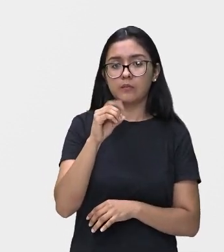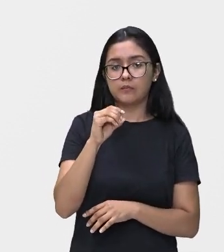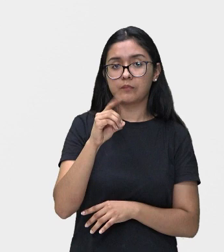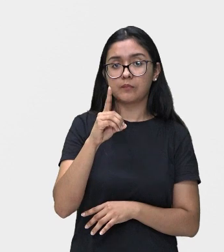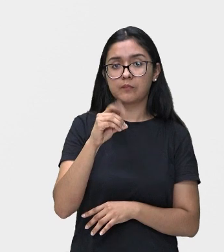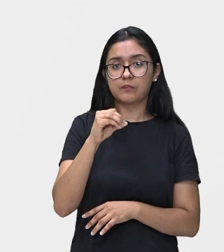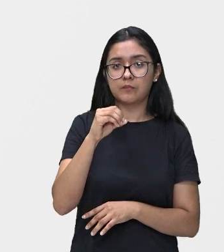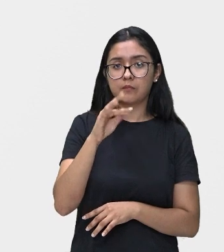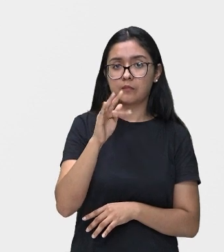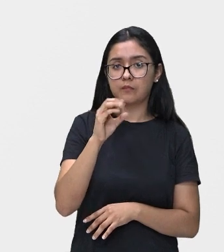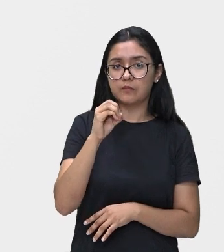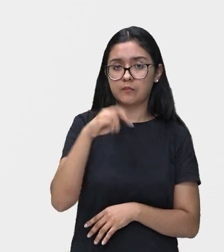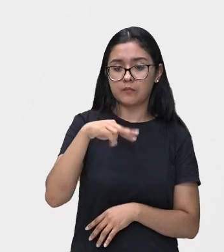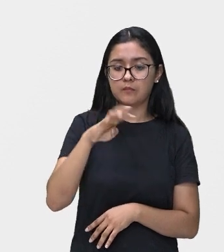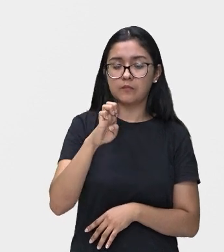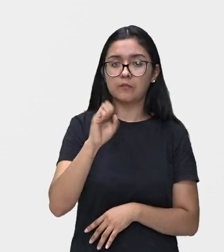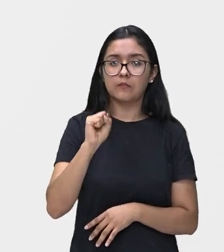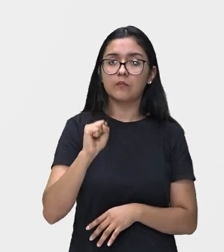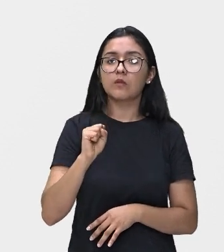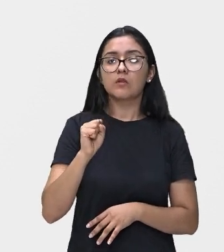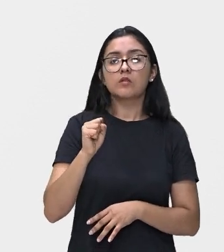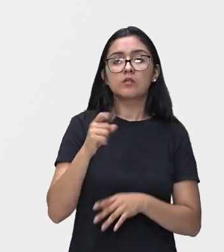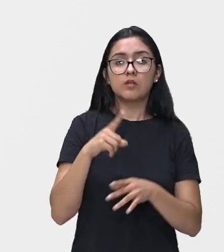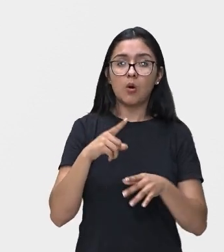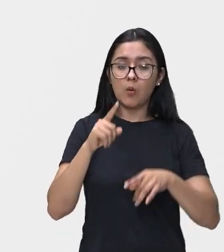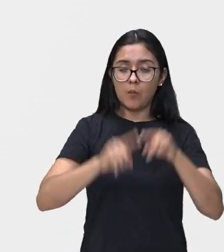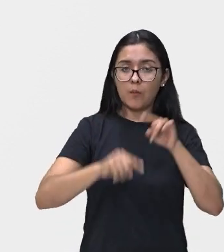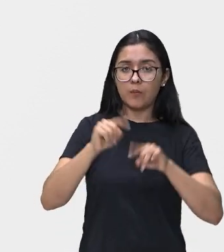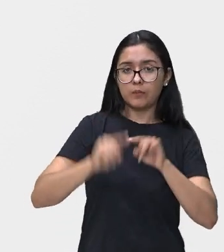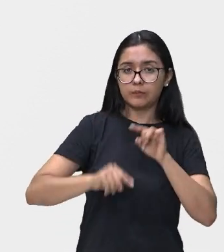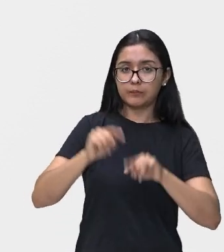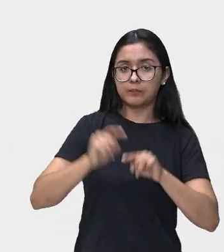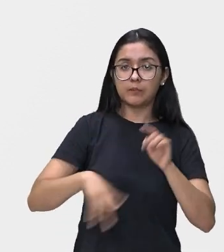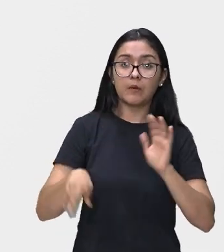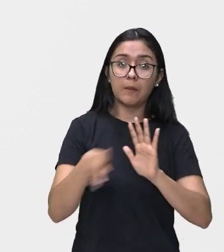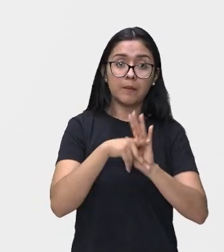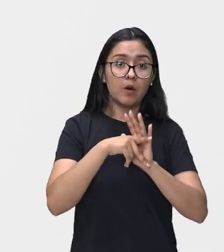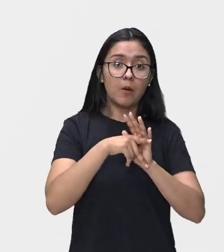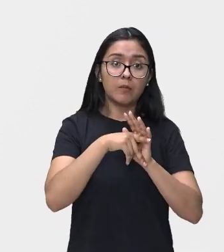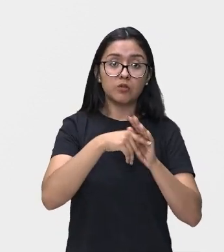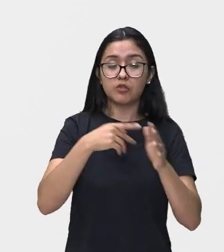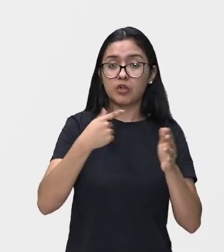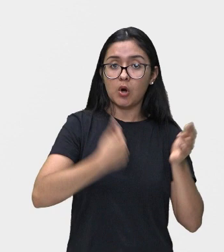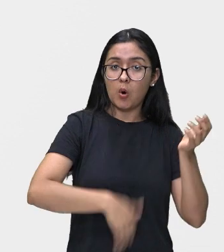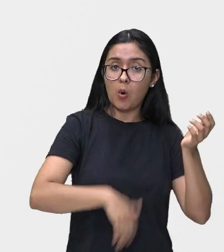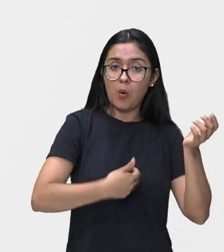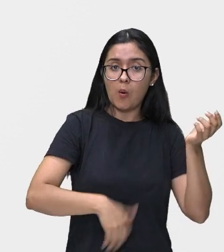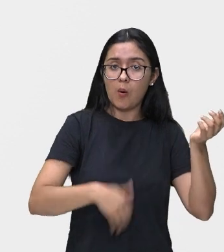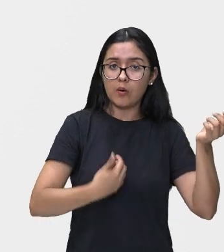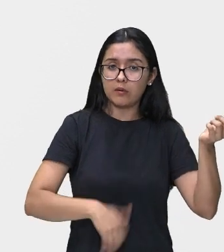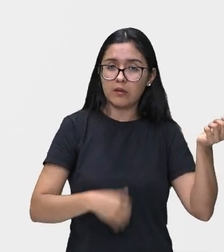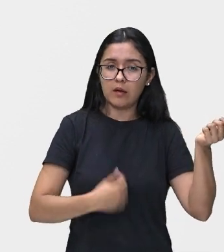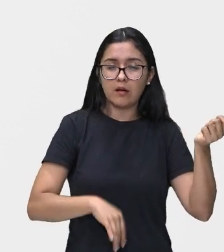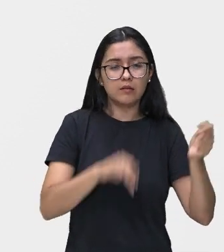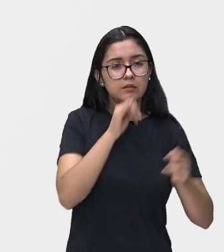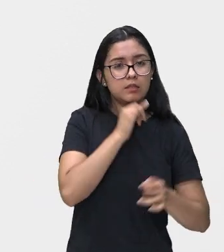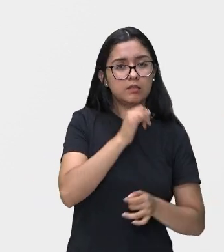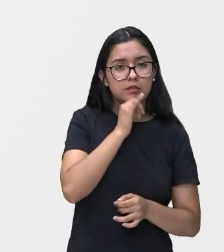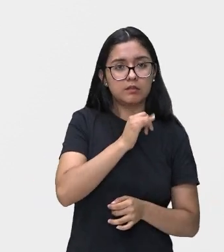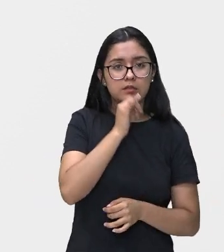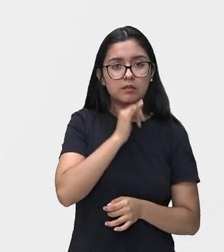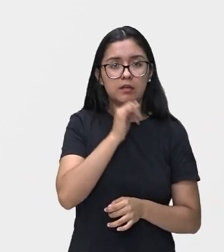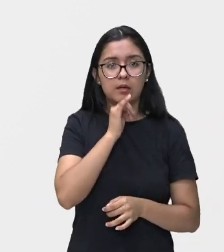Cordofones são instrumentos de corda. O som é produzido pela vibração das cordas quando são